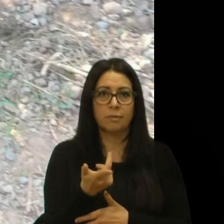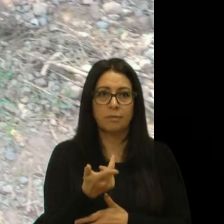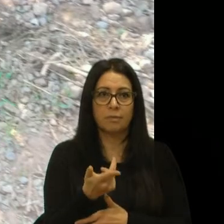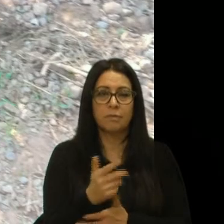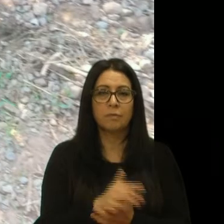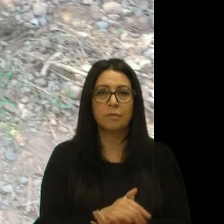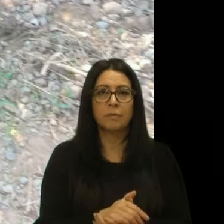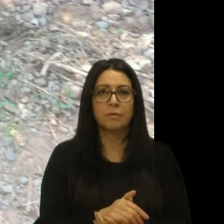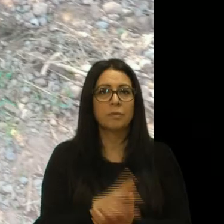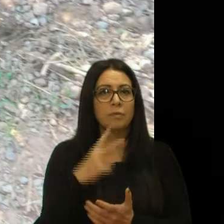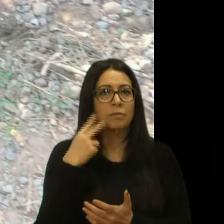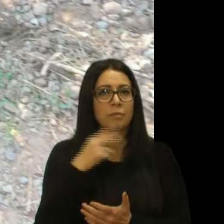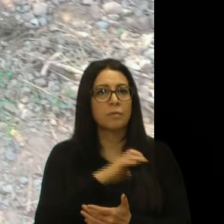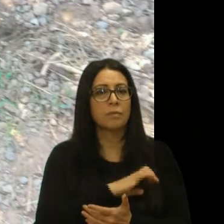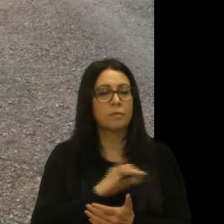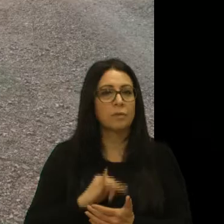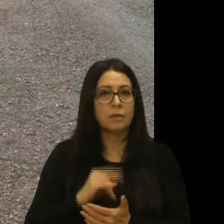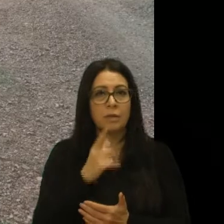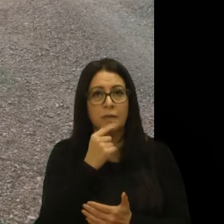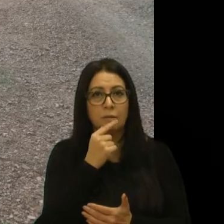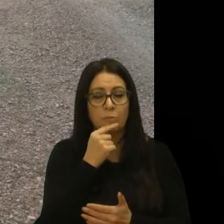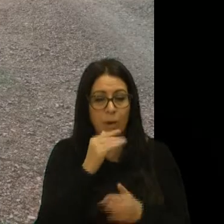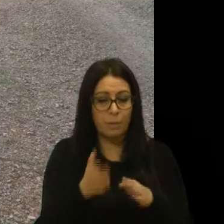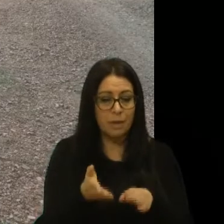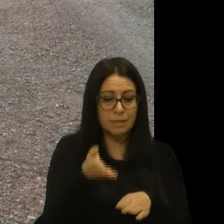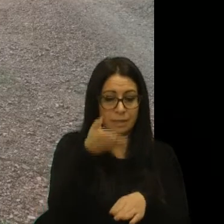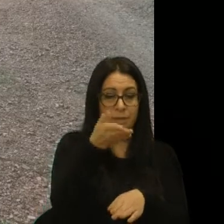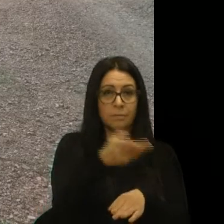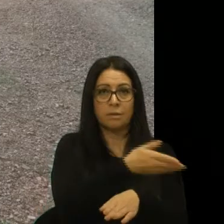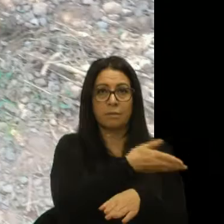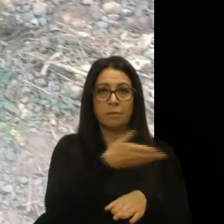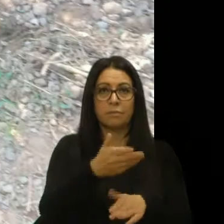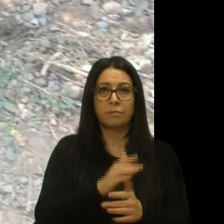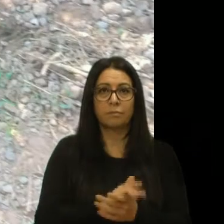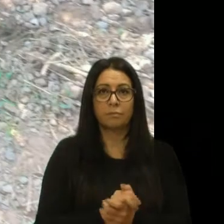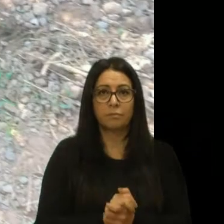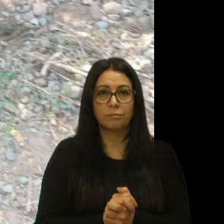vereadora de calos, e a água, passa por cima, desse,